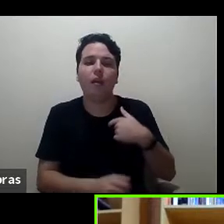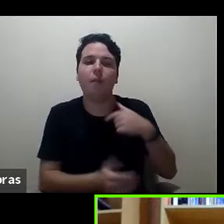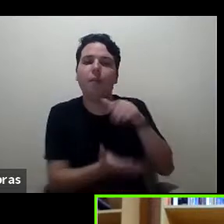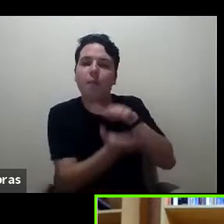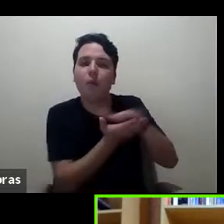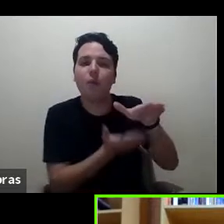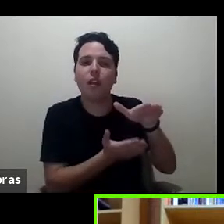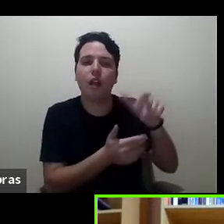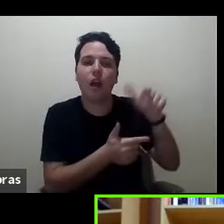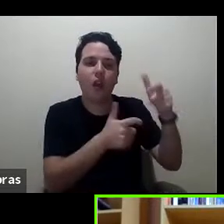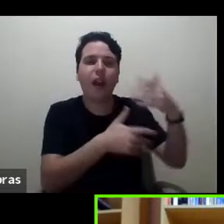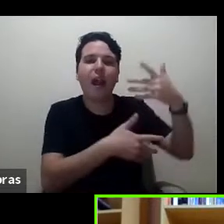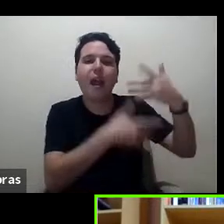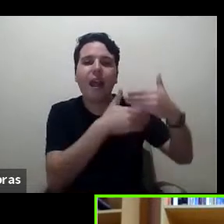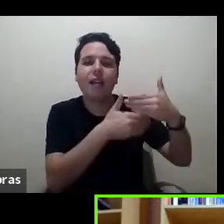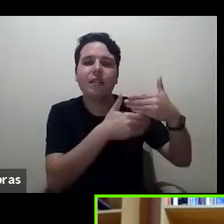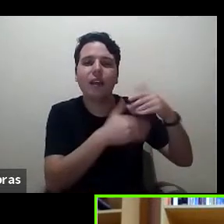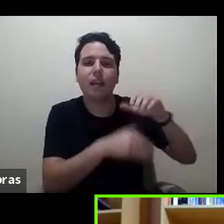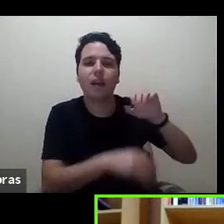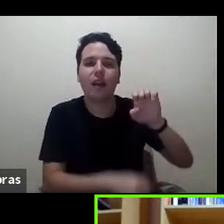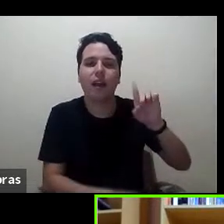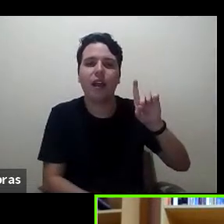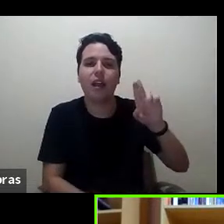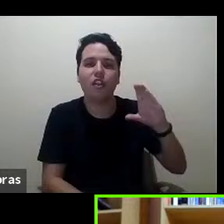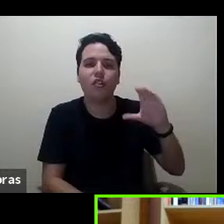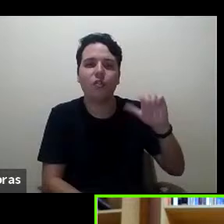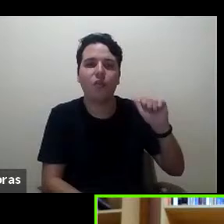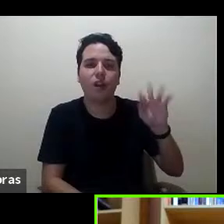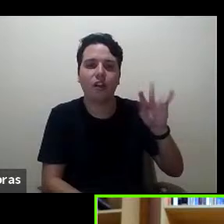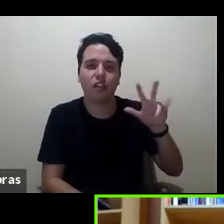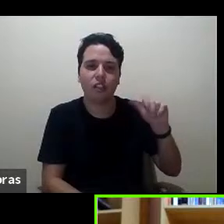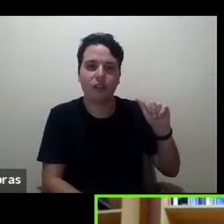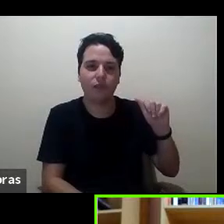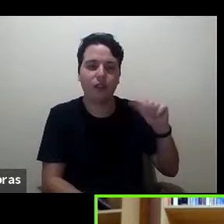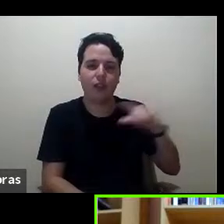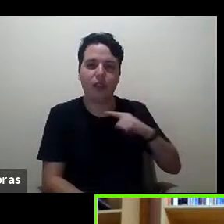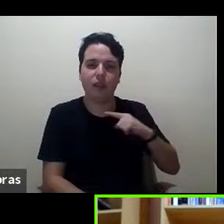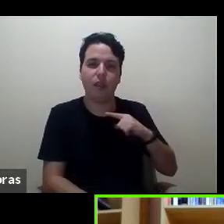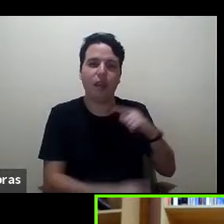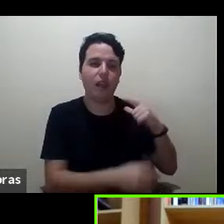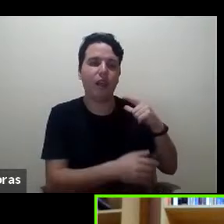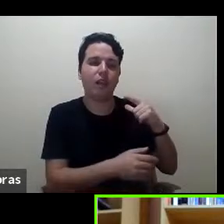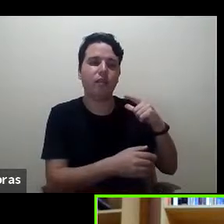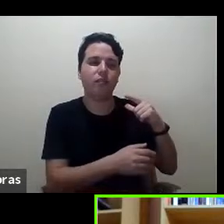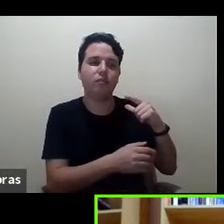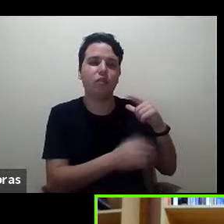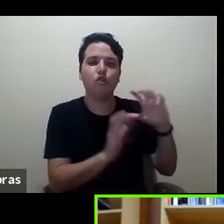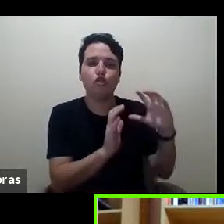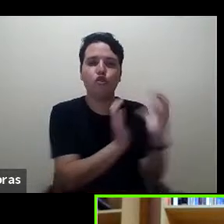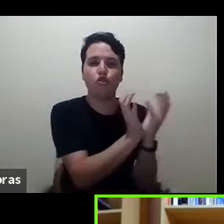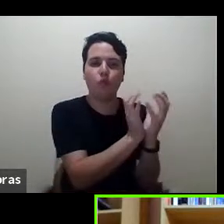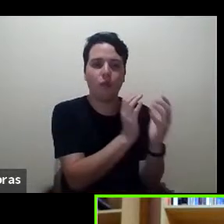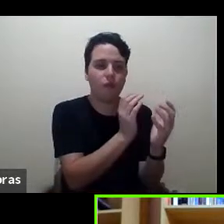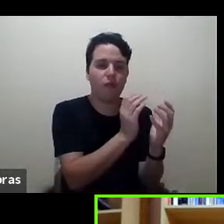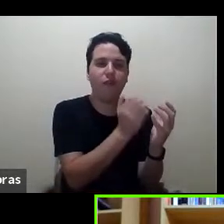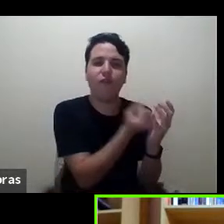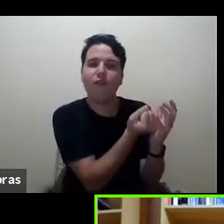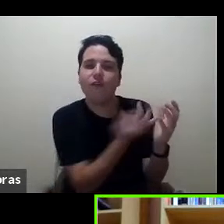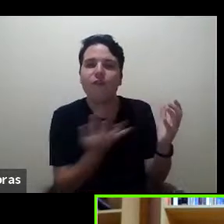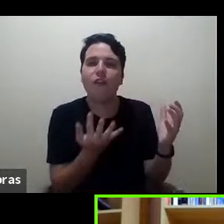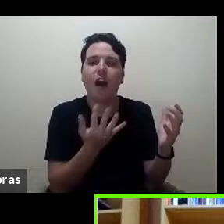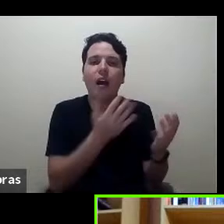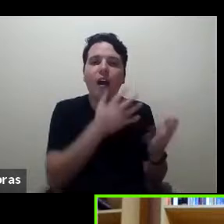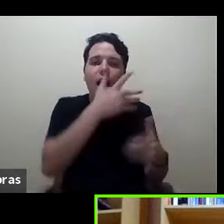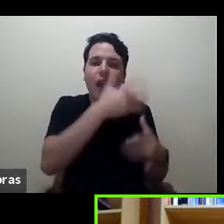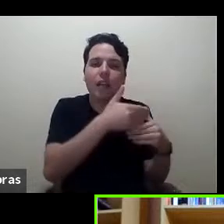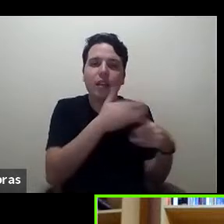uma série de... um conjunto de resenhas de livros brasileiros, pessoas de diferentes